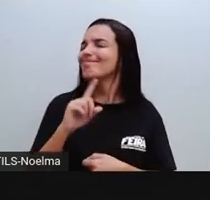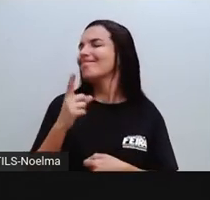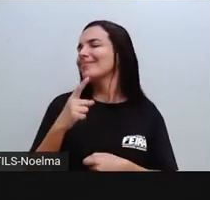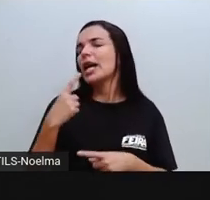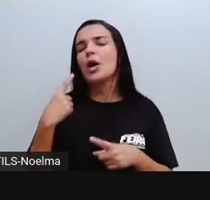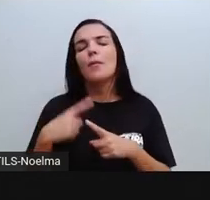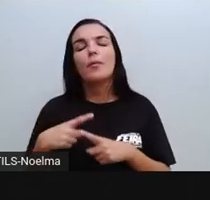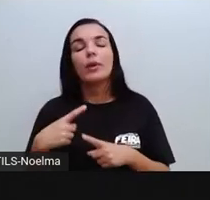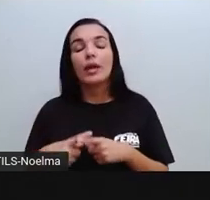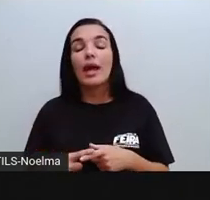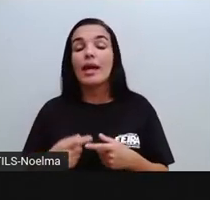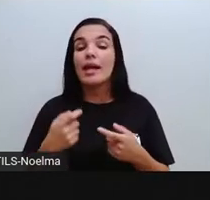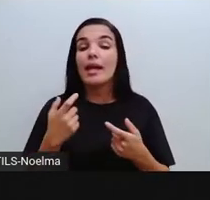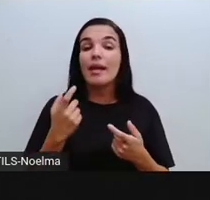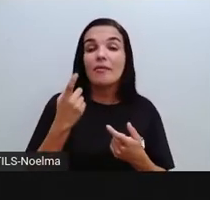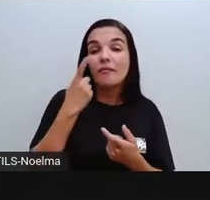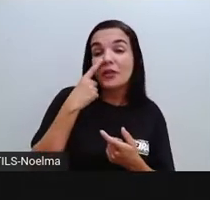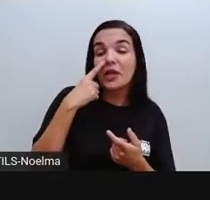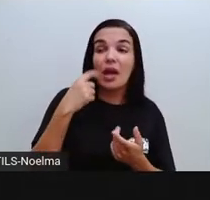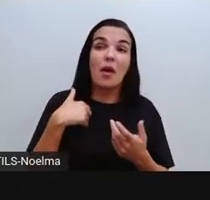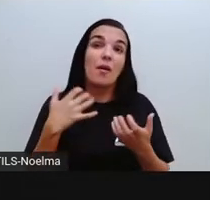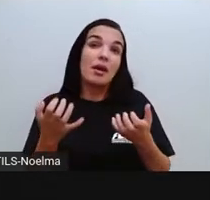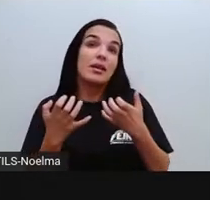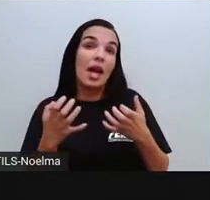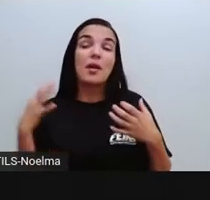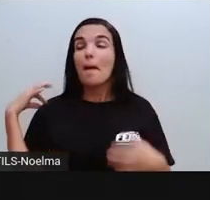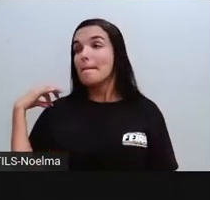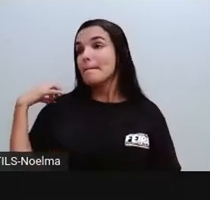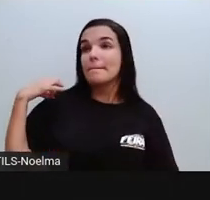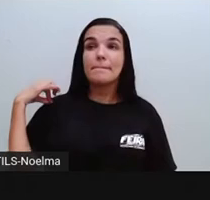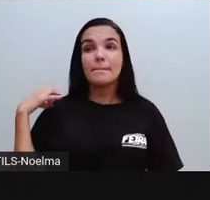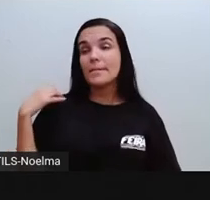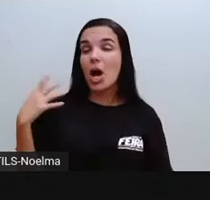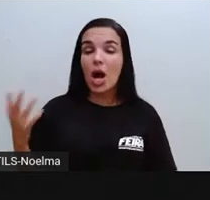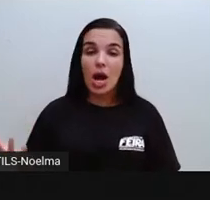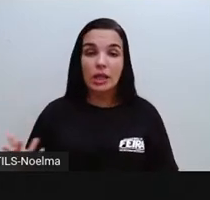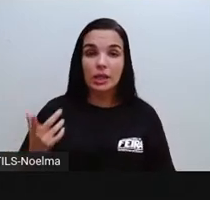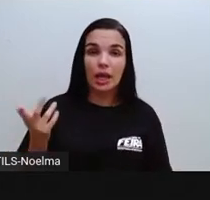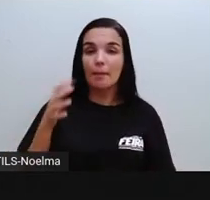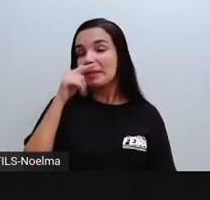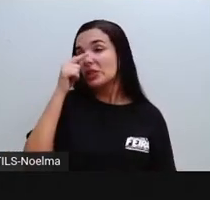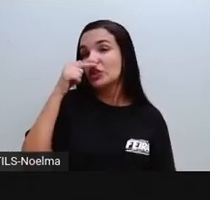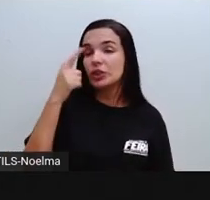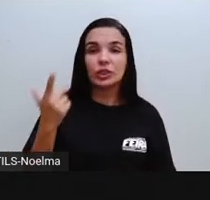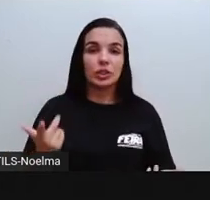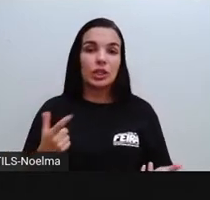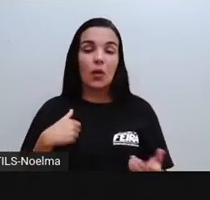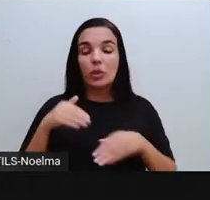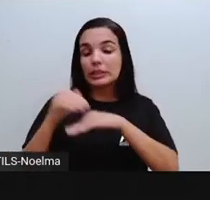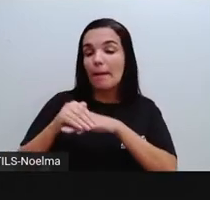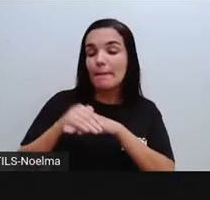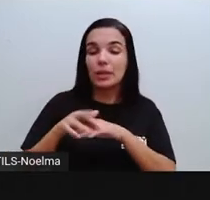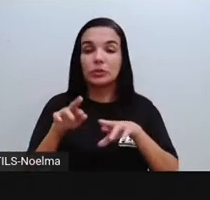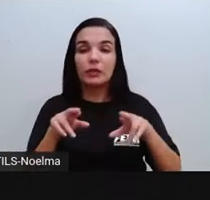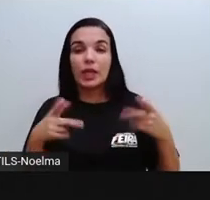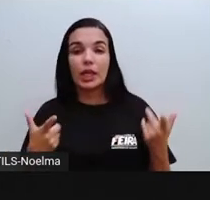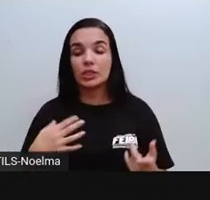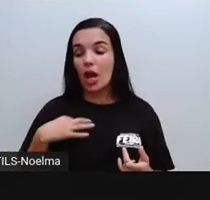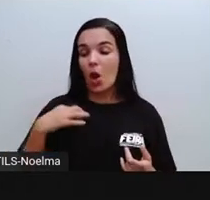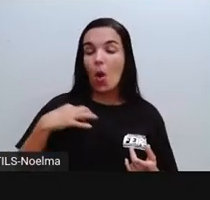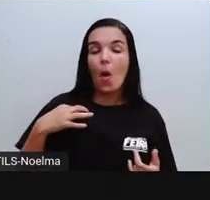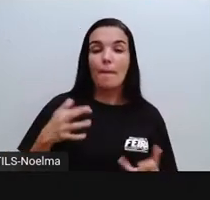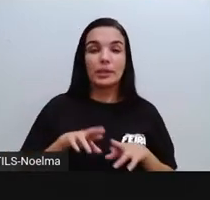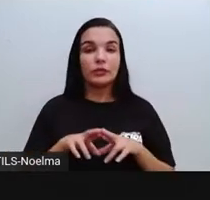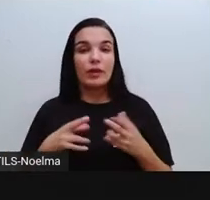comprando ali. Ah, porque eu quero estar na moda. Então, eu vou comprar uma roupa diferente, um calçado diferente. Ah,